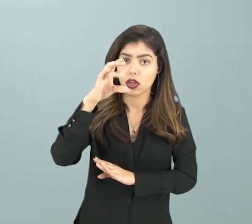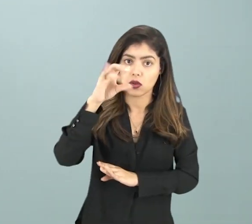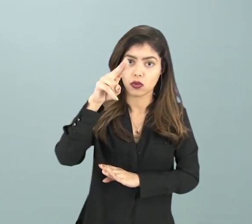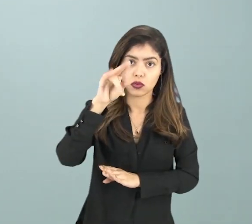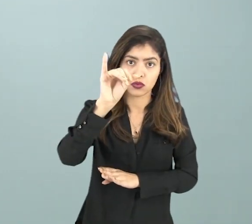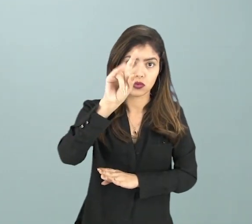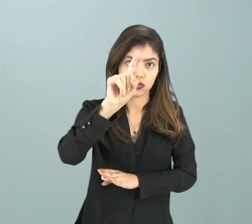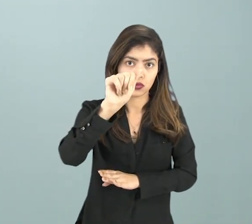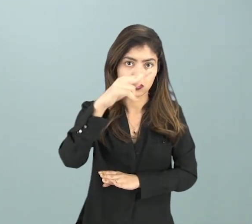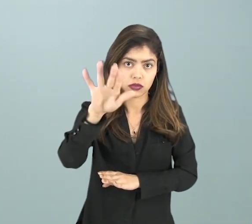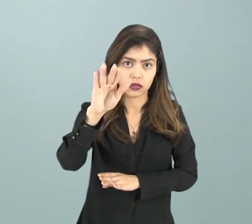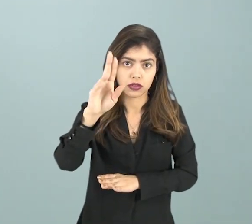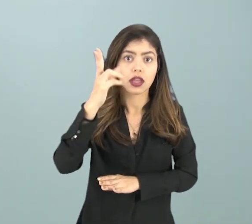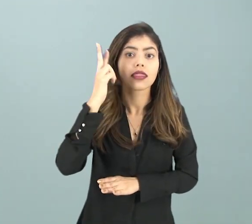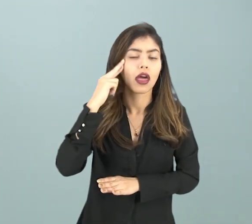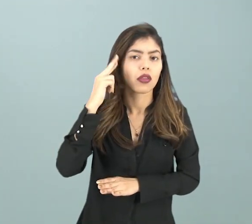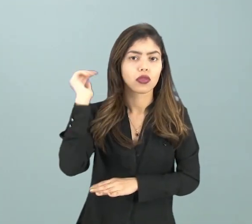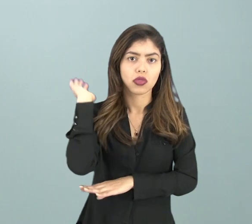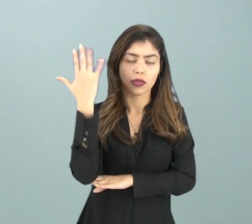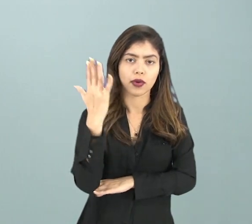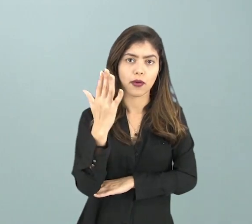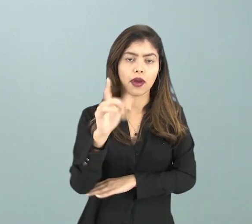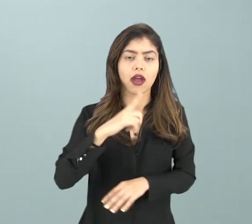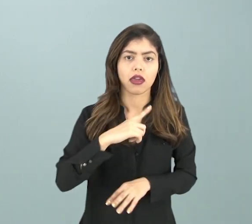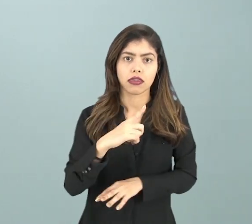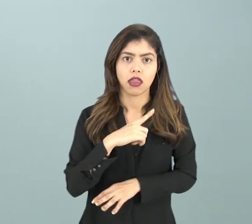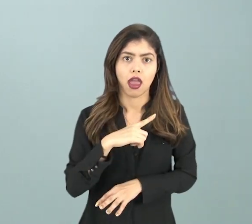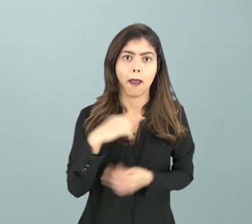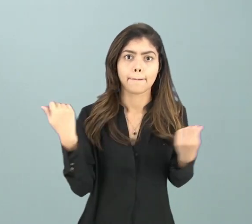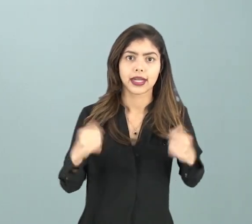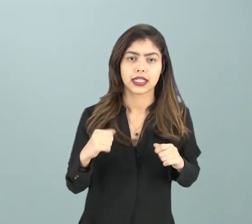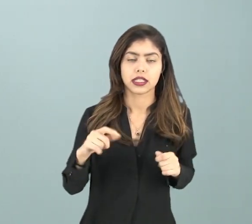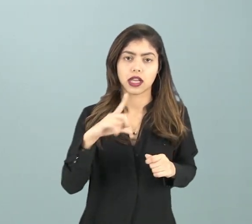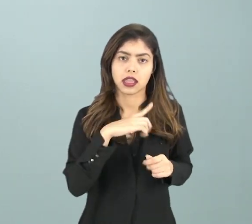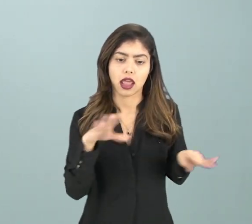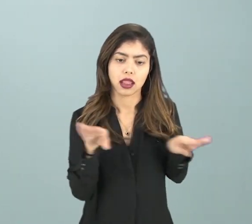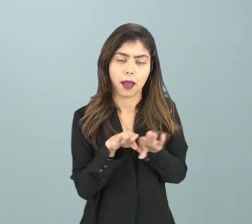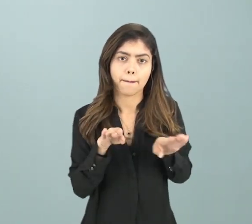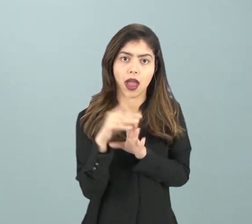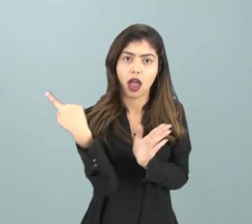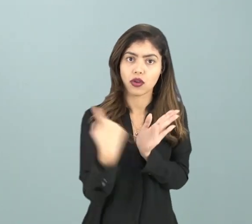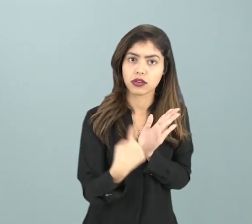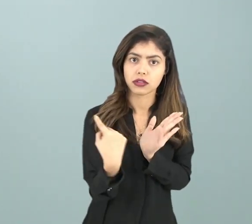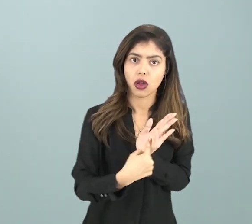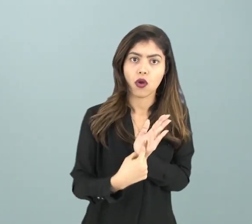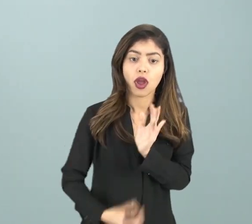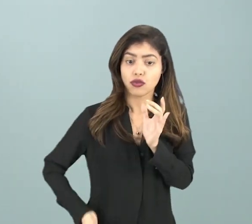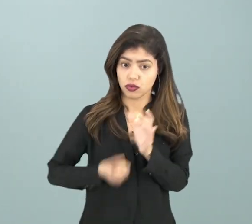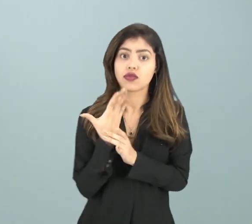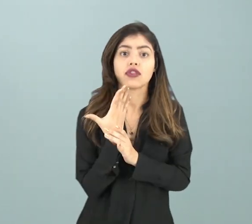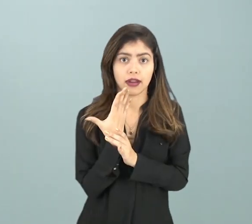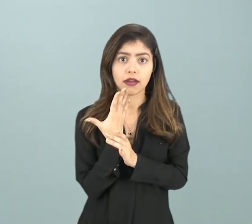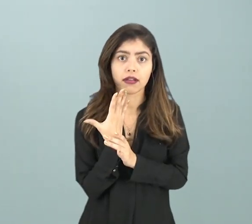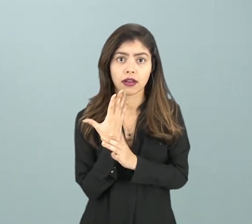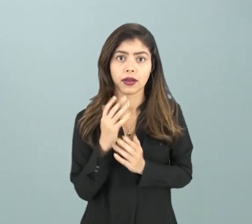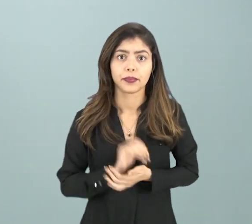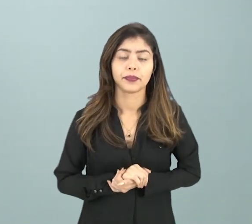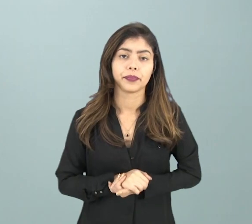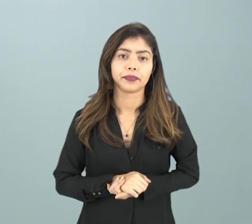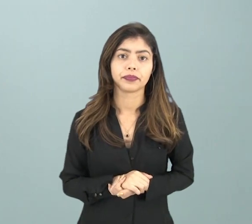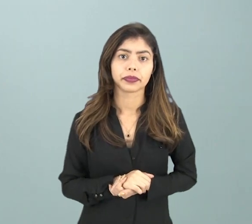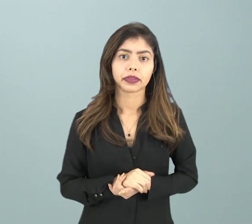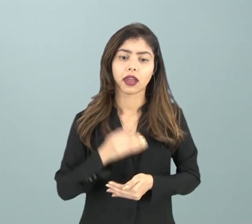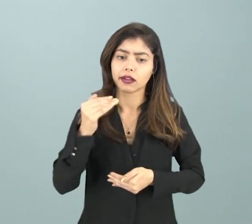as potencialidades necessárias também para as condições de existência. e